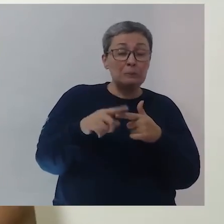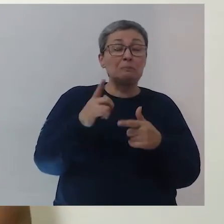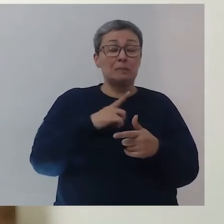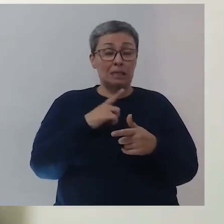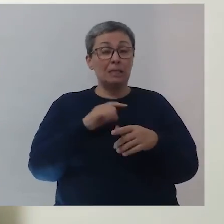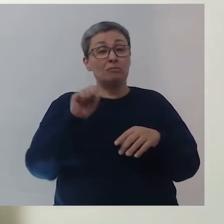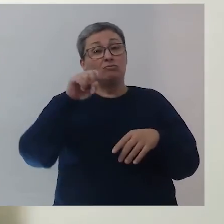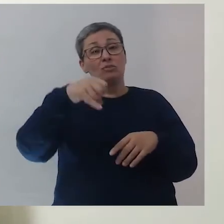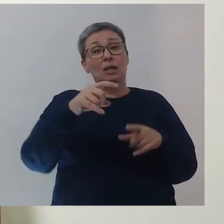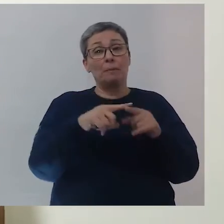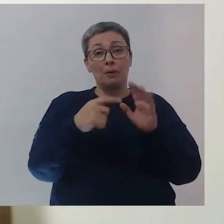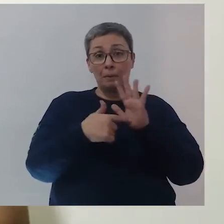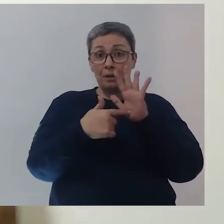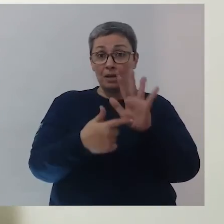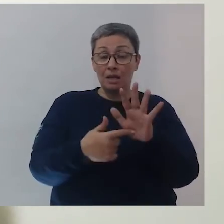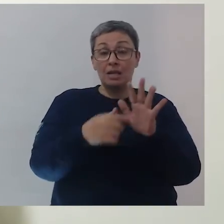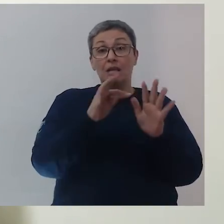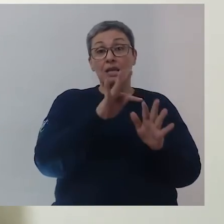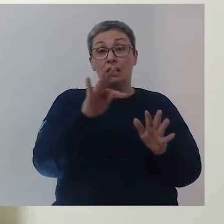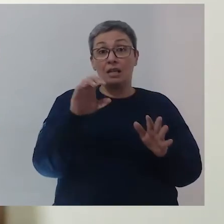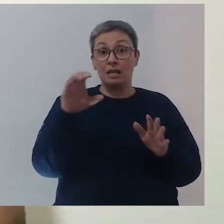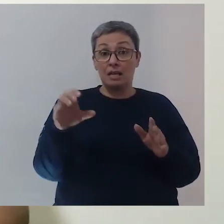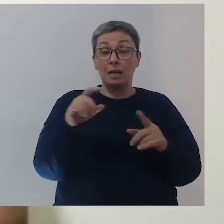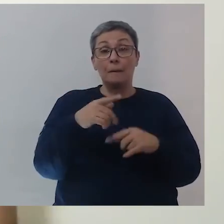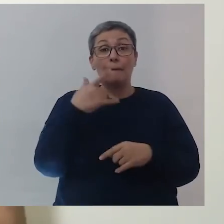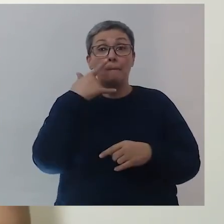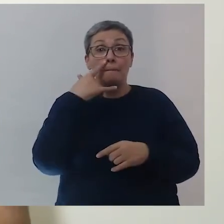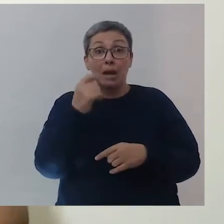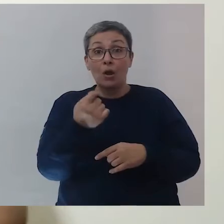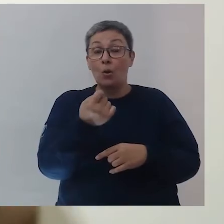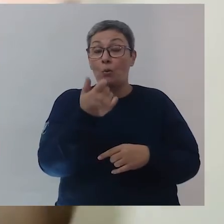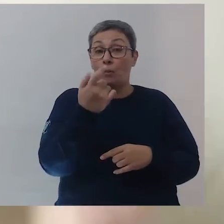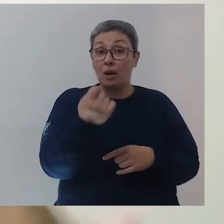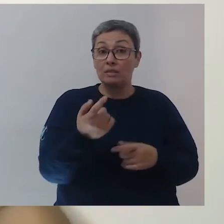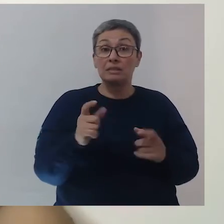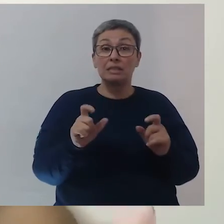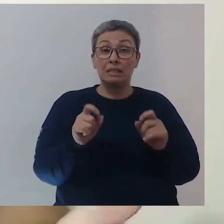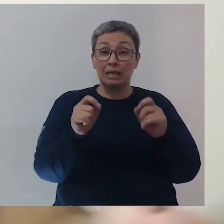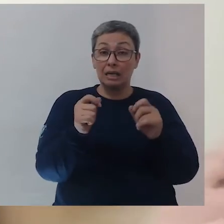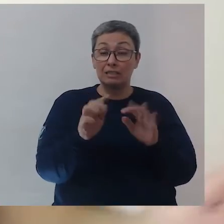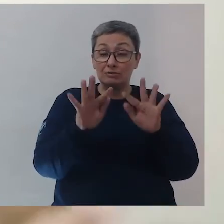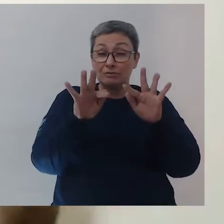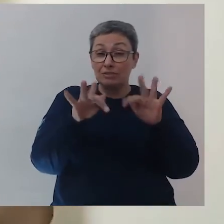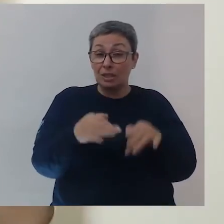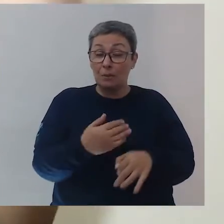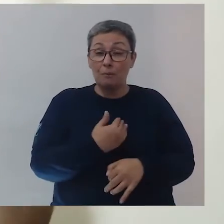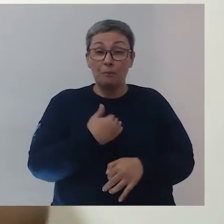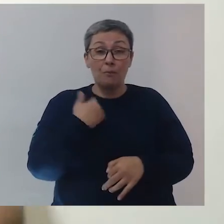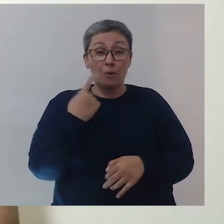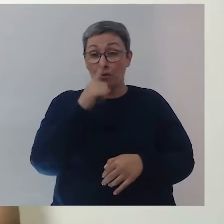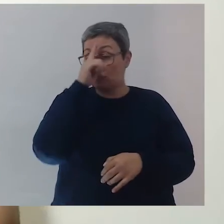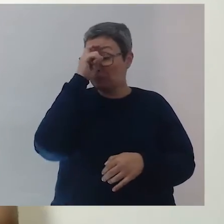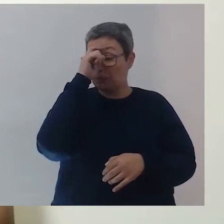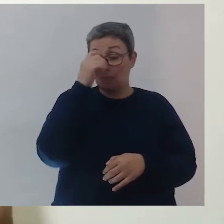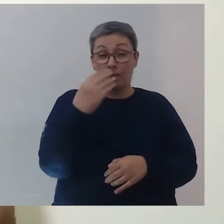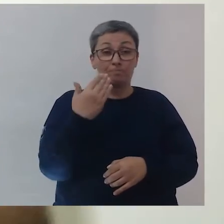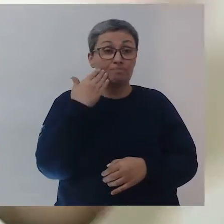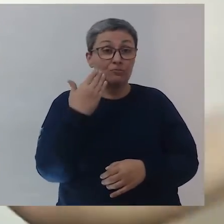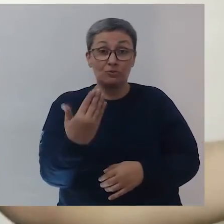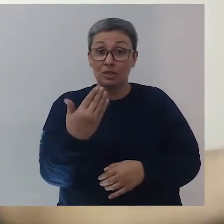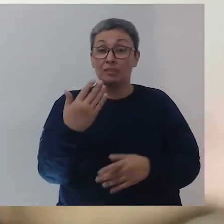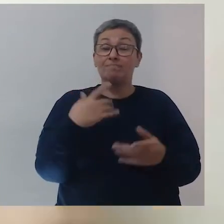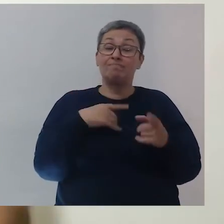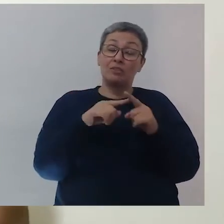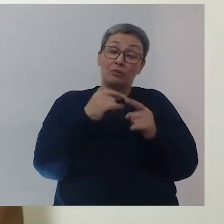teve. Apresentei o meu TCC final com meu pai no estado terminal de câncer em um hospital. Sem poder ir vê-lo. Faz